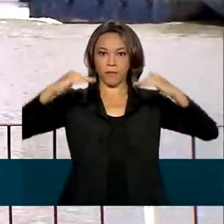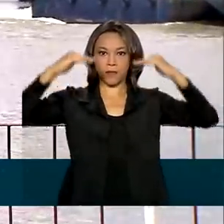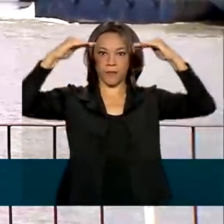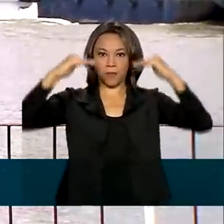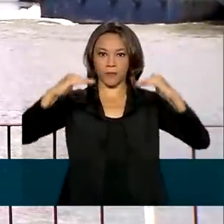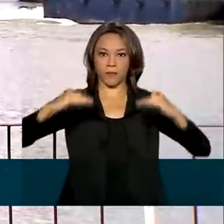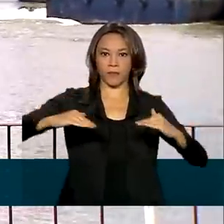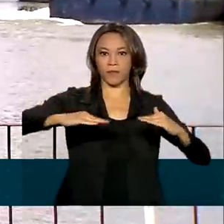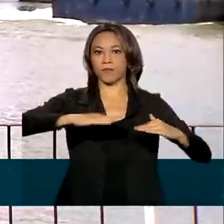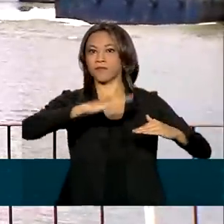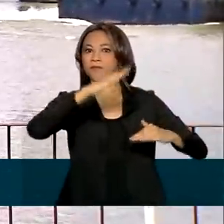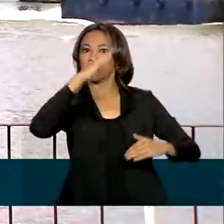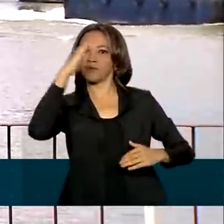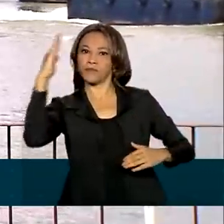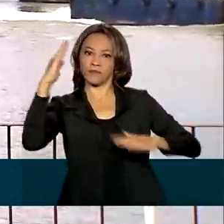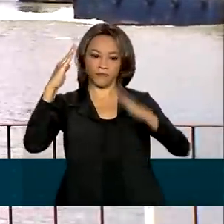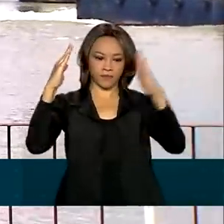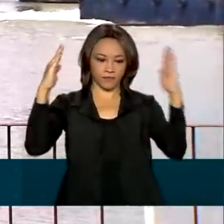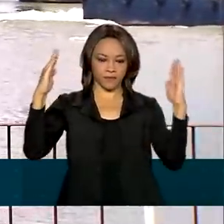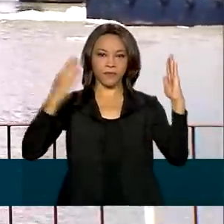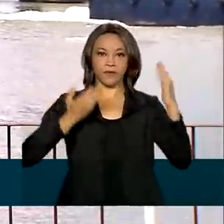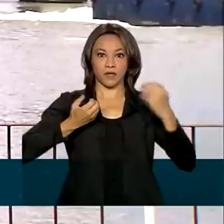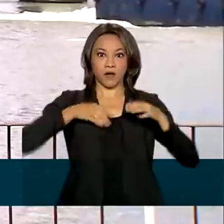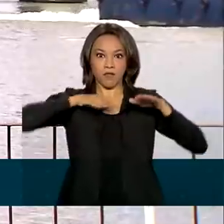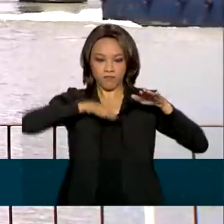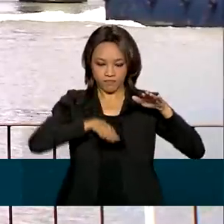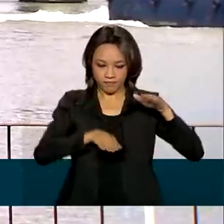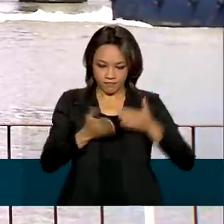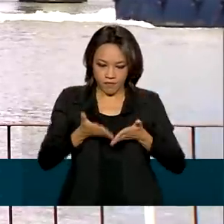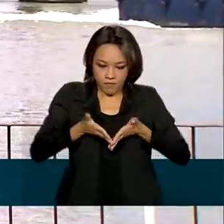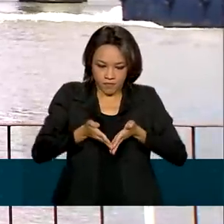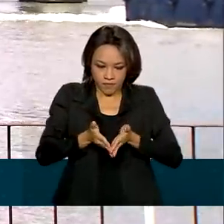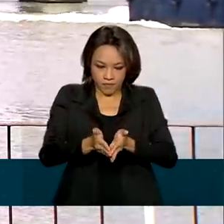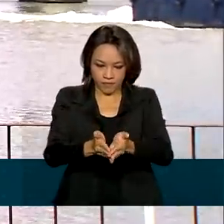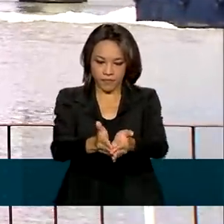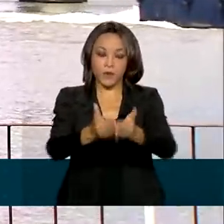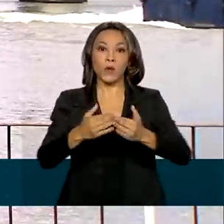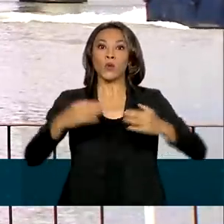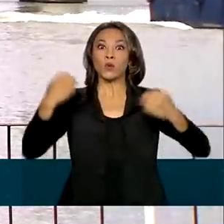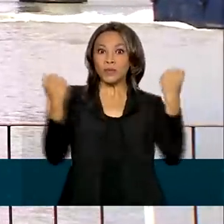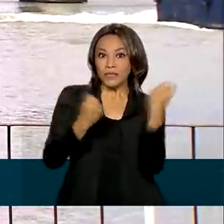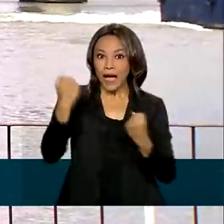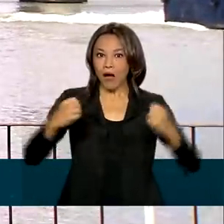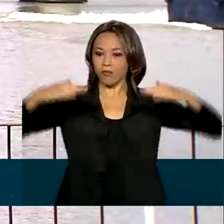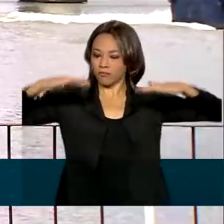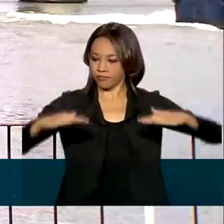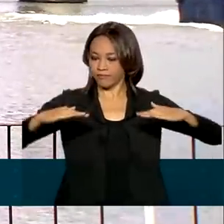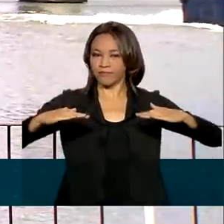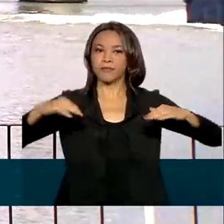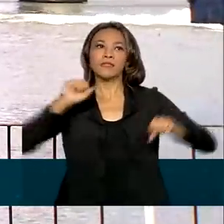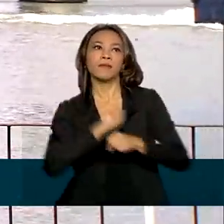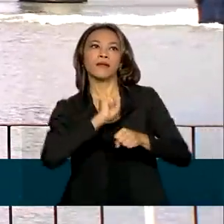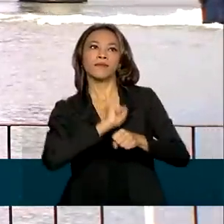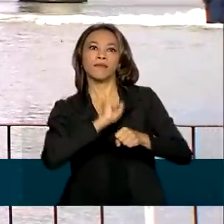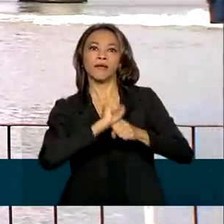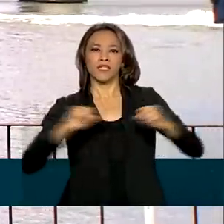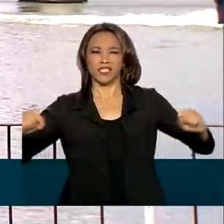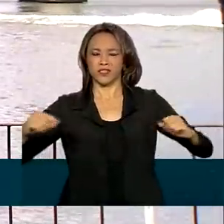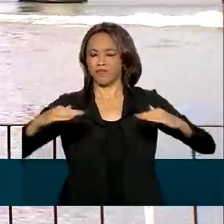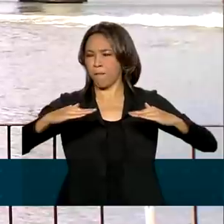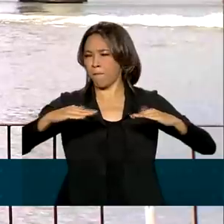ela se eleva para que as embarcações passem. Quando isso acontece, os carros ficam parados e esperando, o que provoca